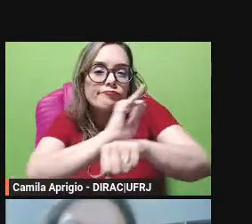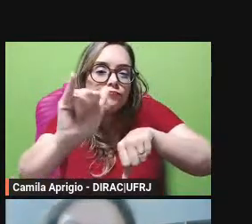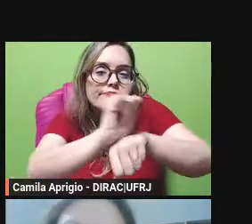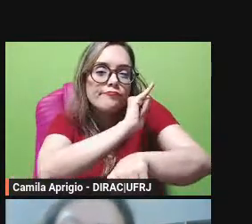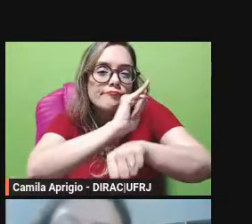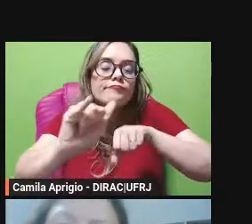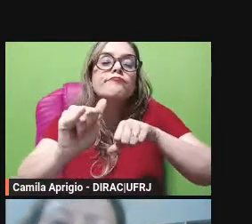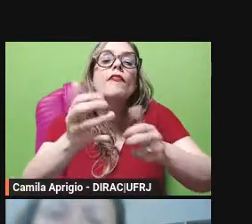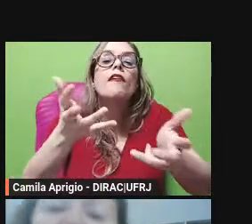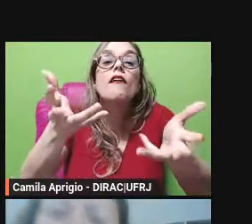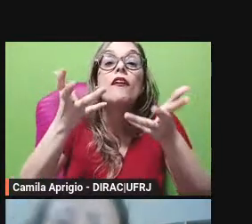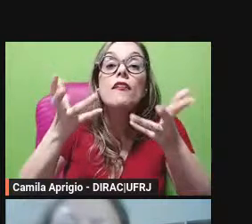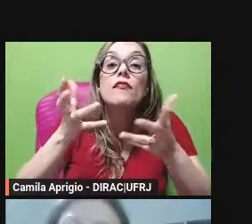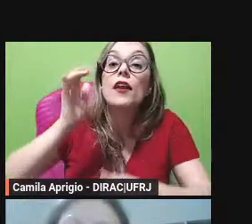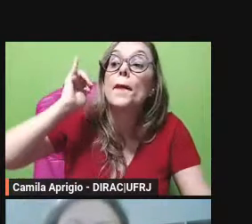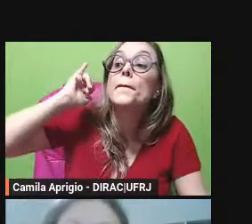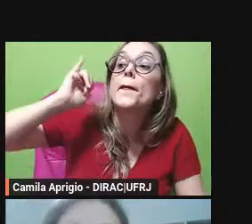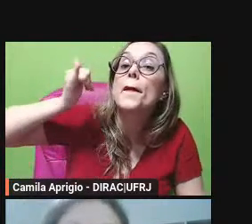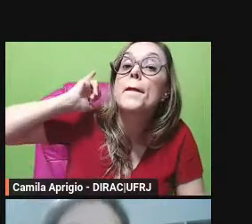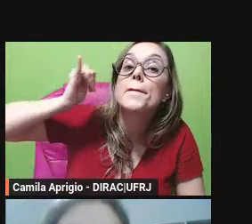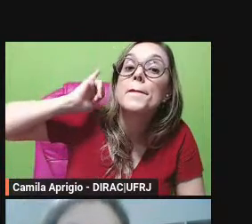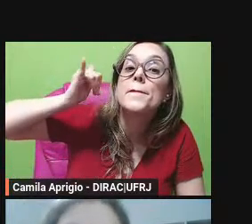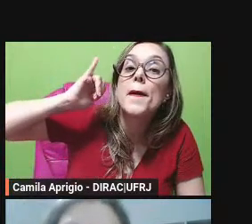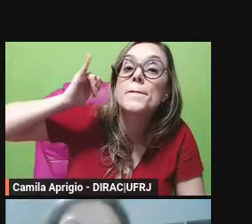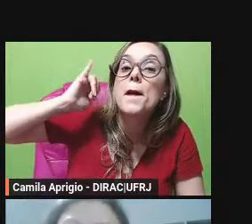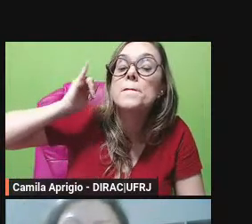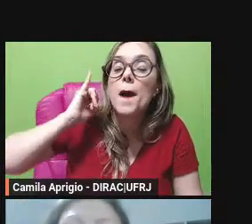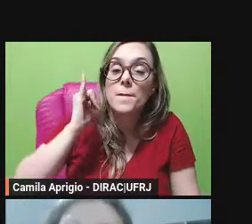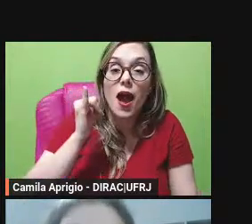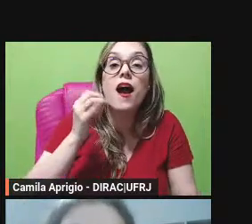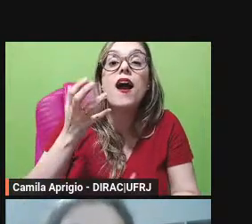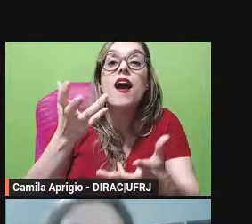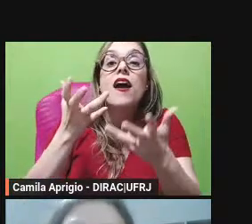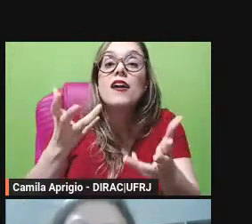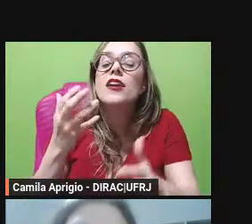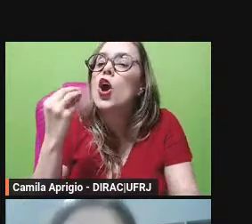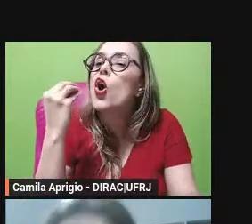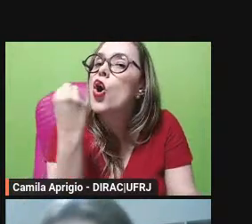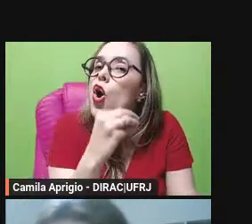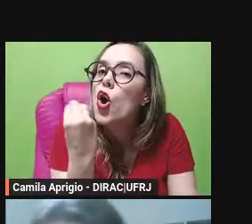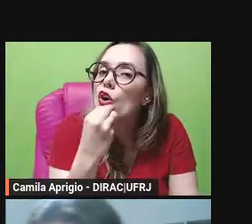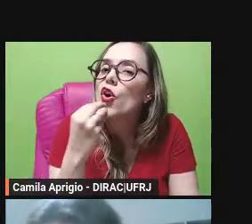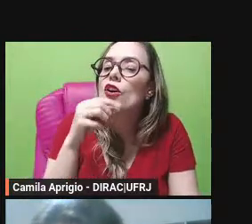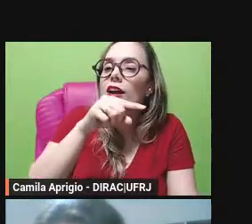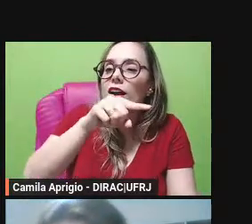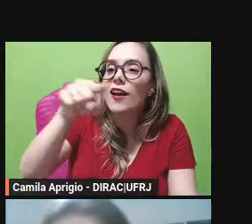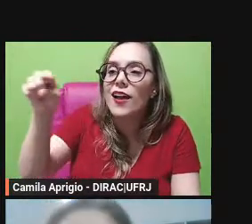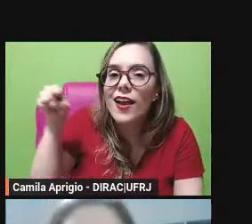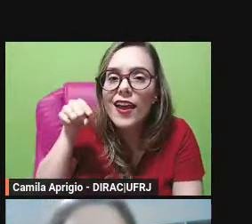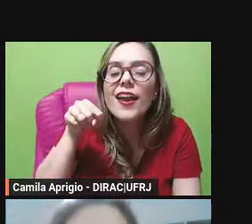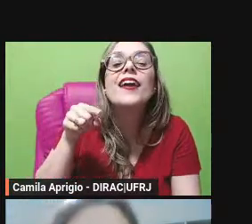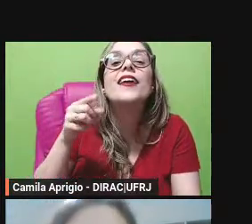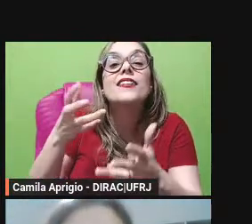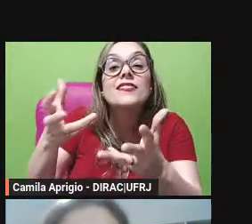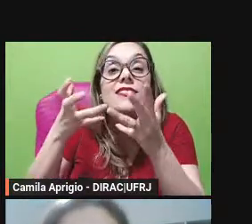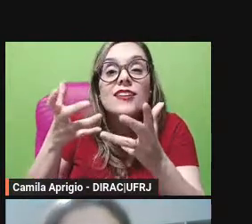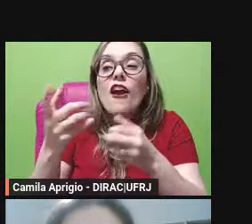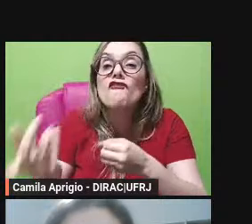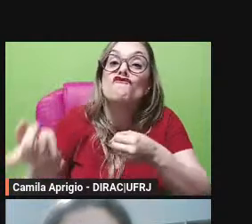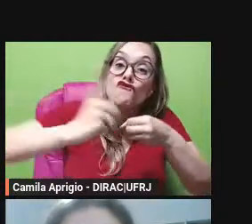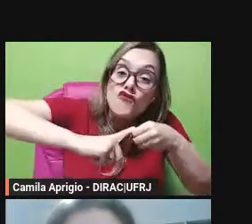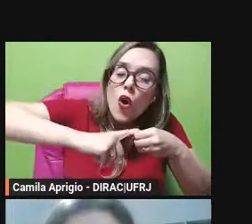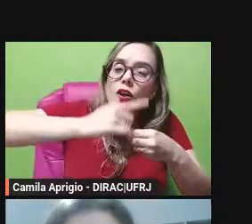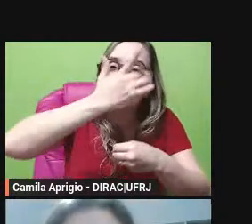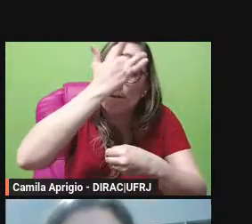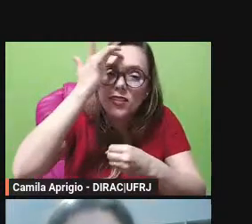atenienses de modo a convencê-los de que é melhor entregar os reféns porque vejam que